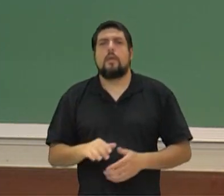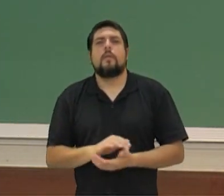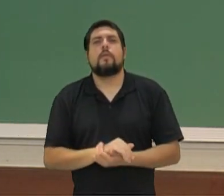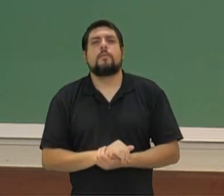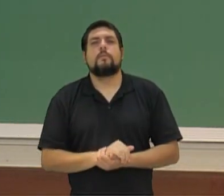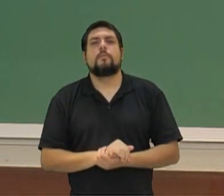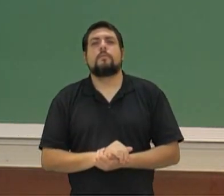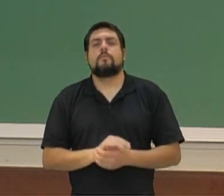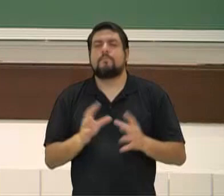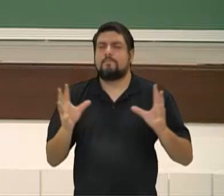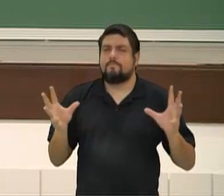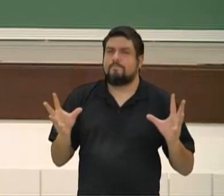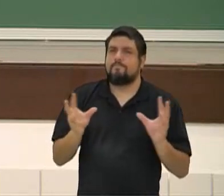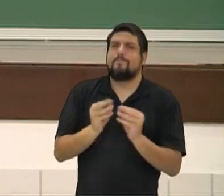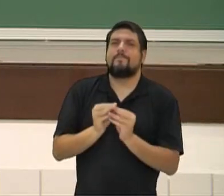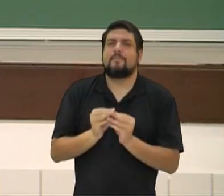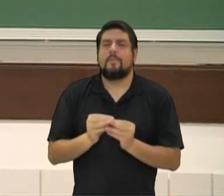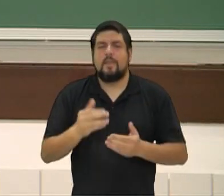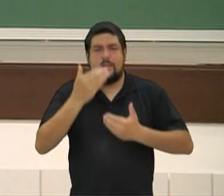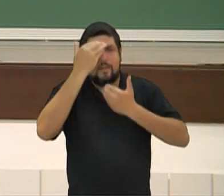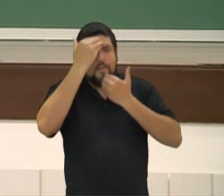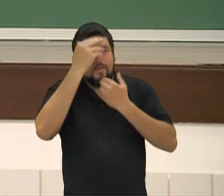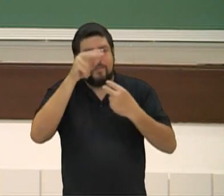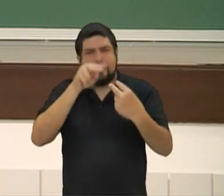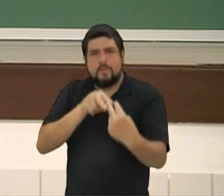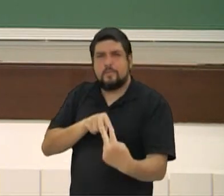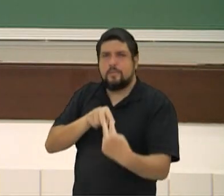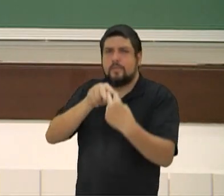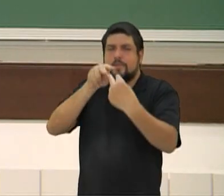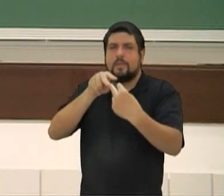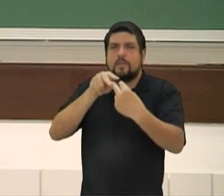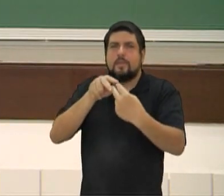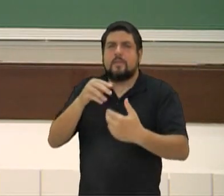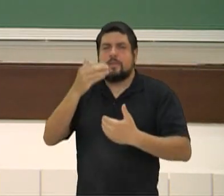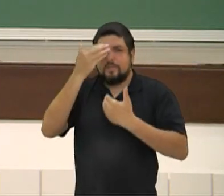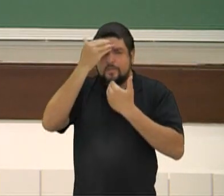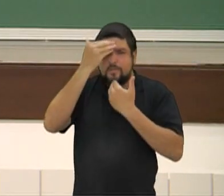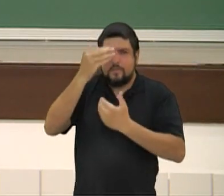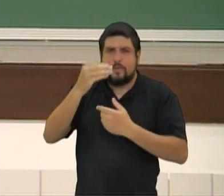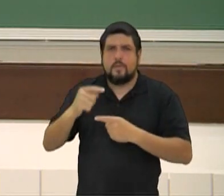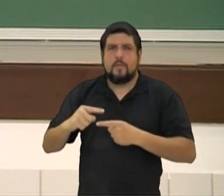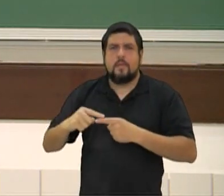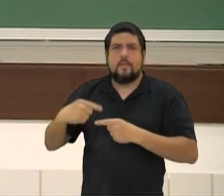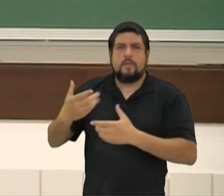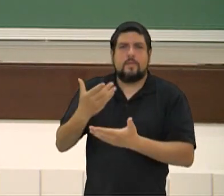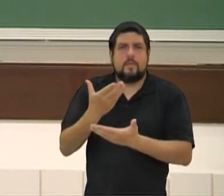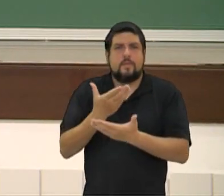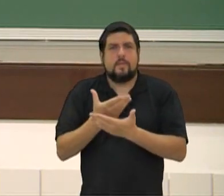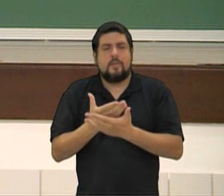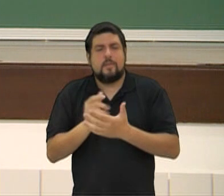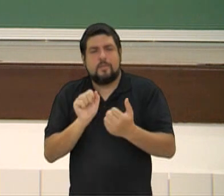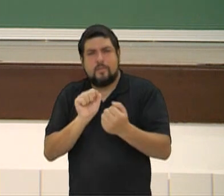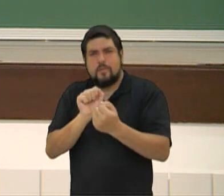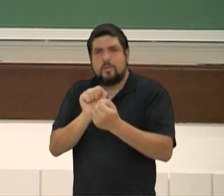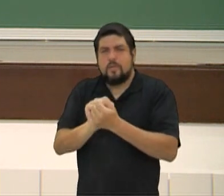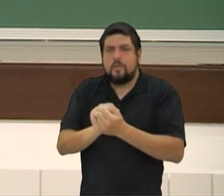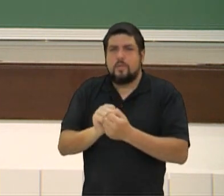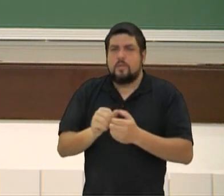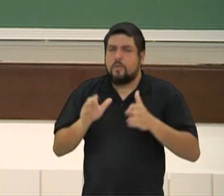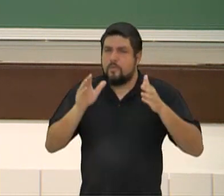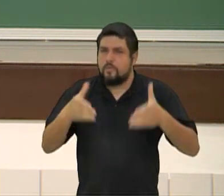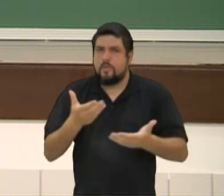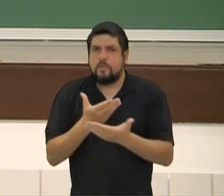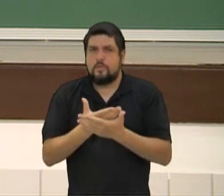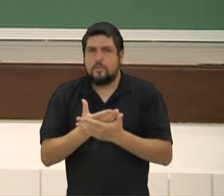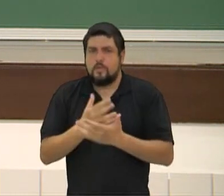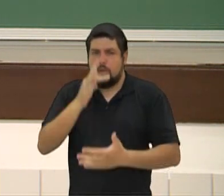outro, só agradecimentos a todos vocês que estiverem junto comigo nessa, matei a saudade, duas aulinhas junto com vocês, foco nos estudos,